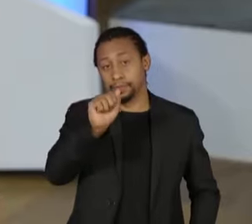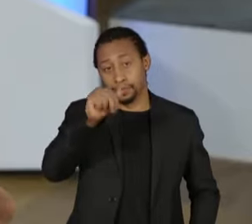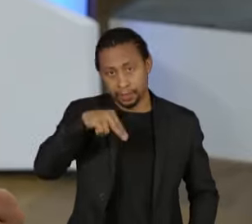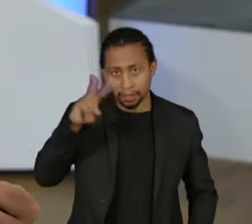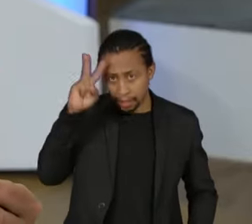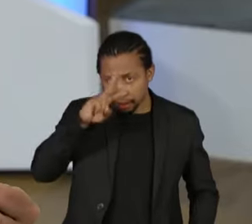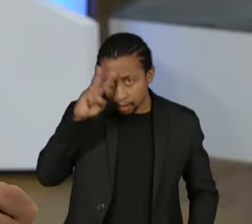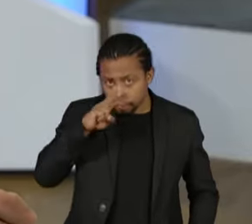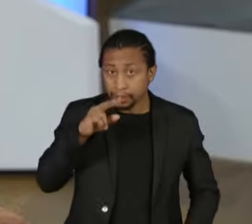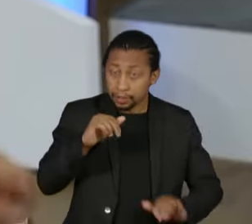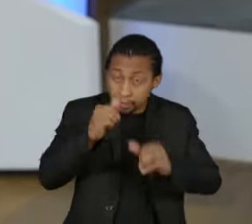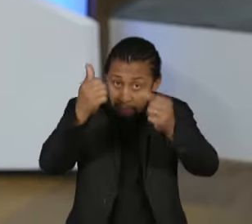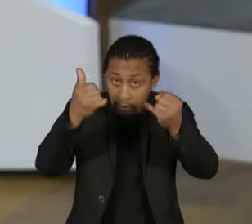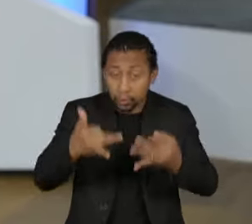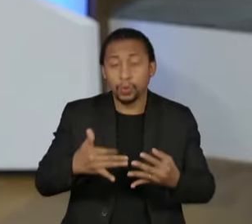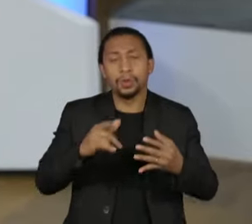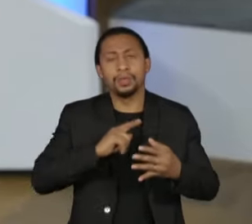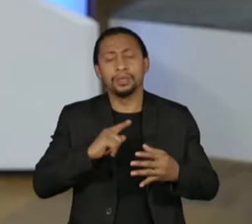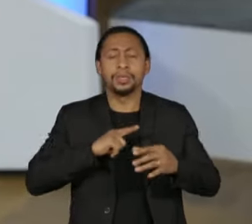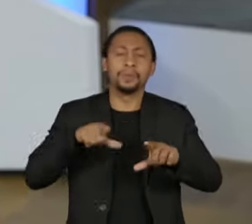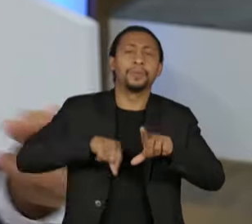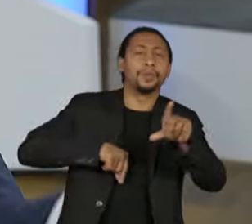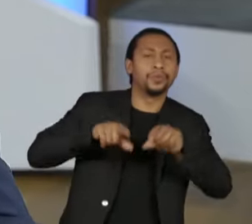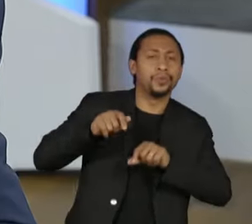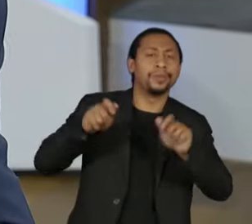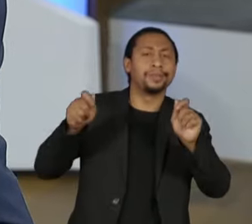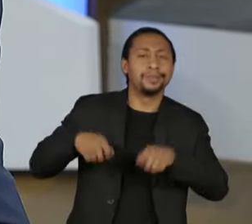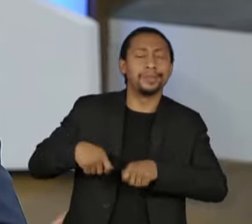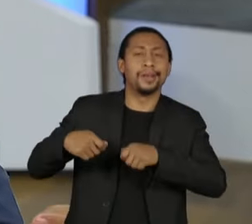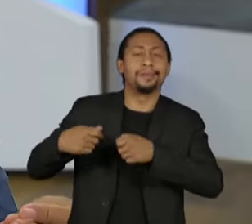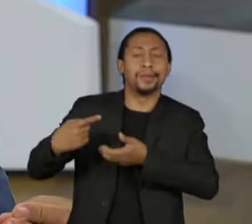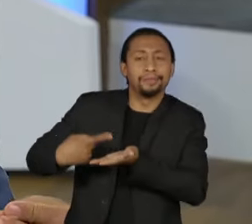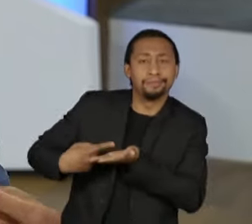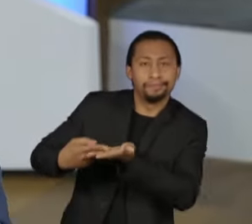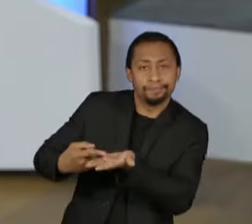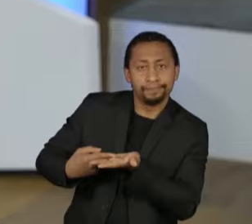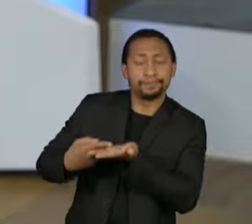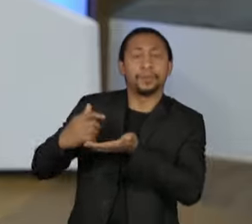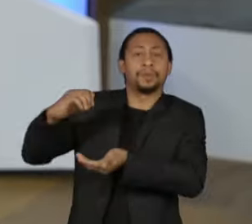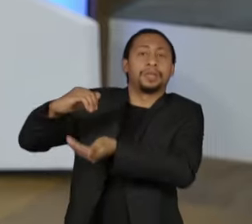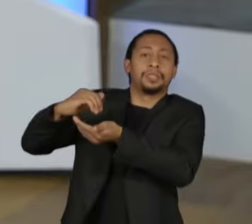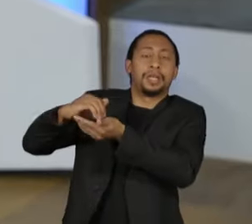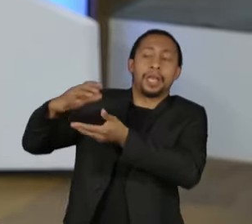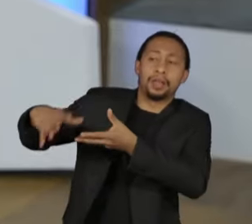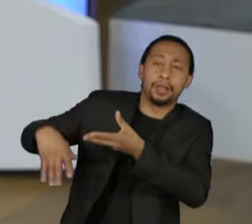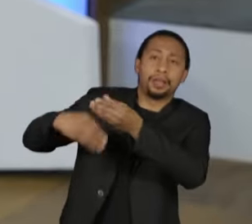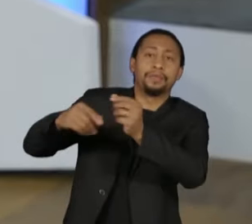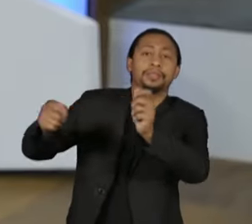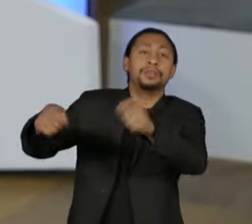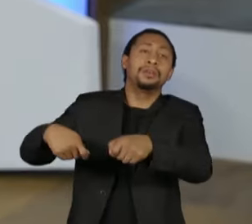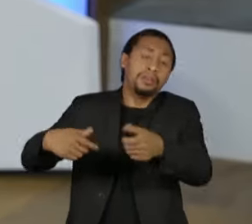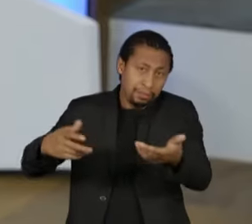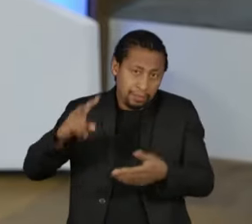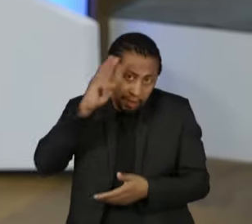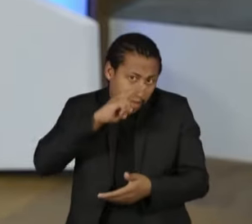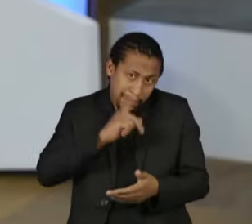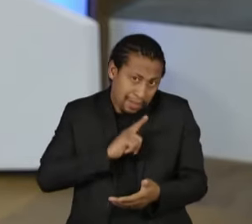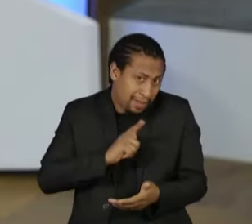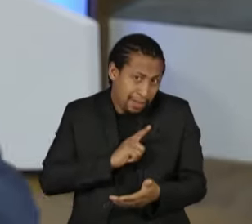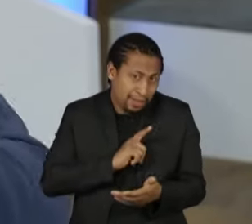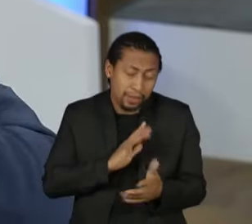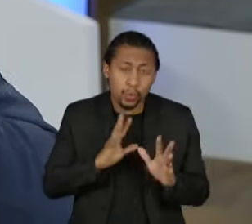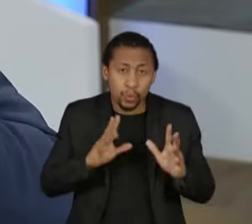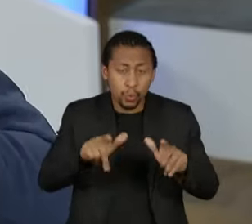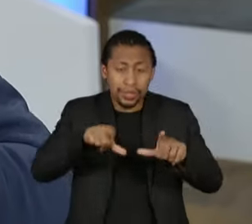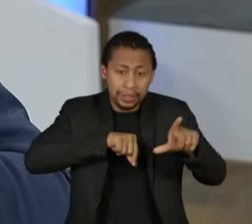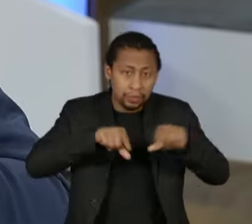possa ter uma medida cautelar no Supremo, como ele já fez em outros momentos. Então, há alternativas, todas foram estudadas.